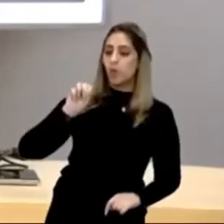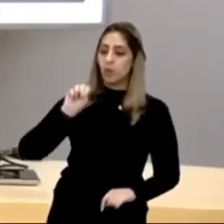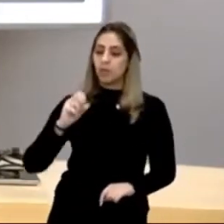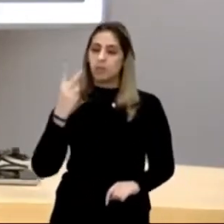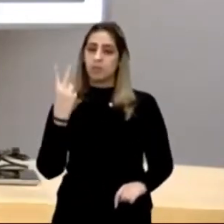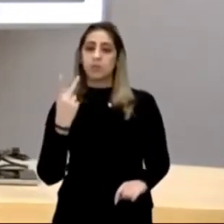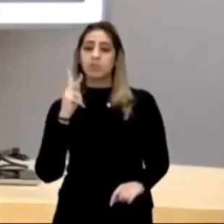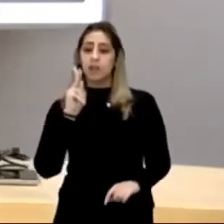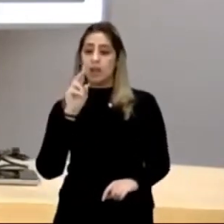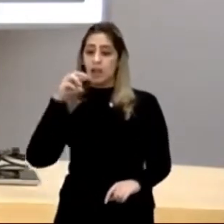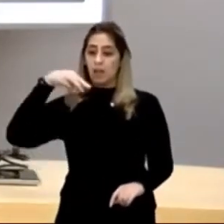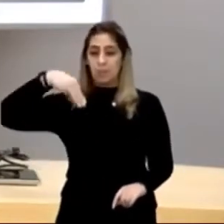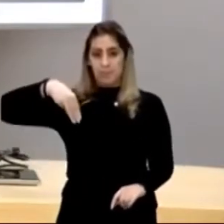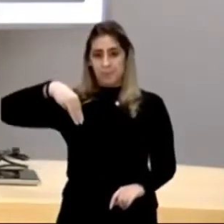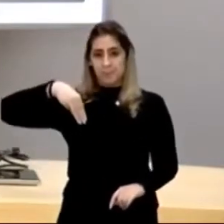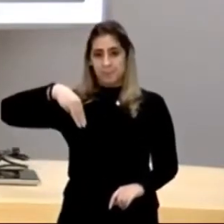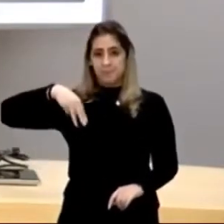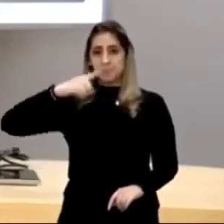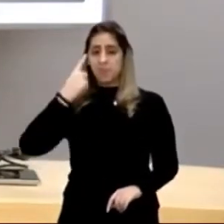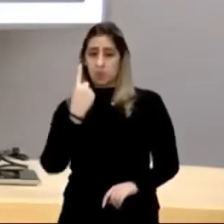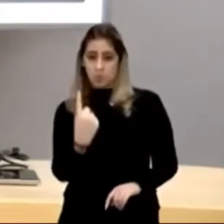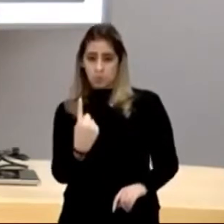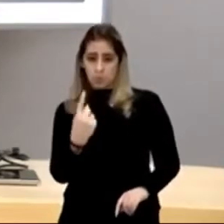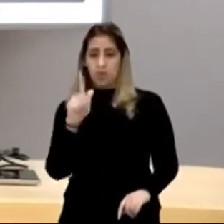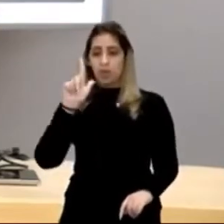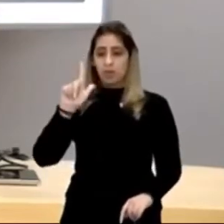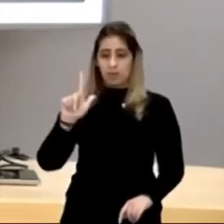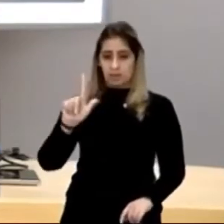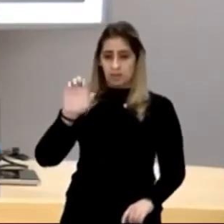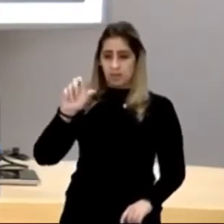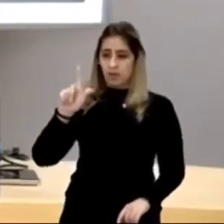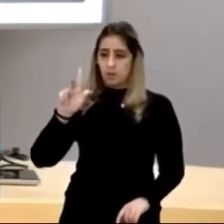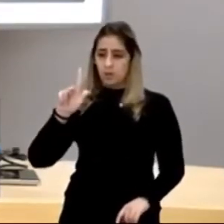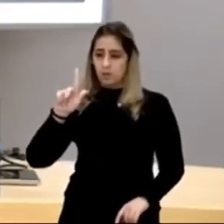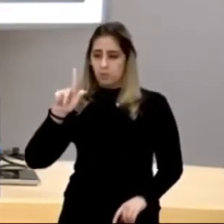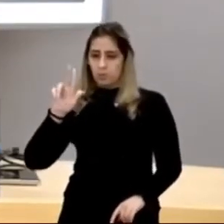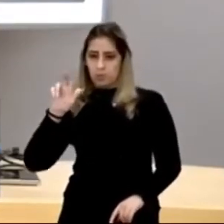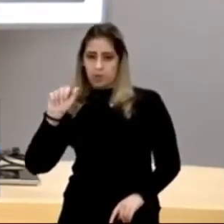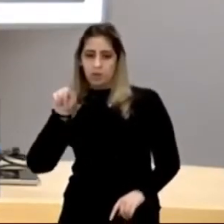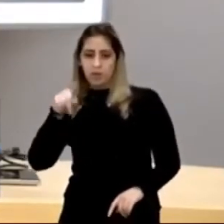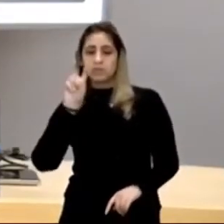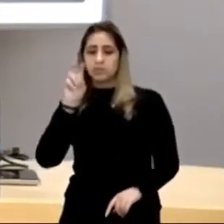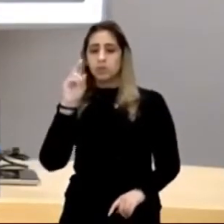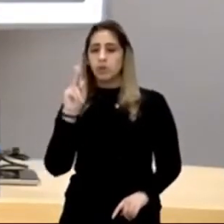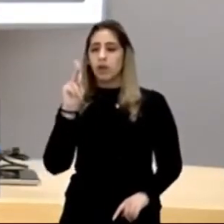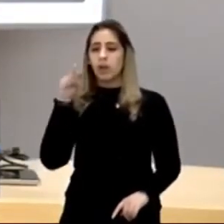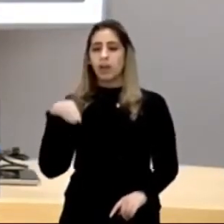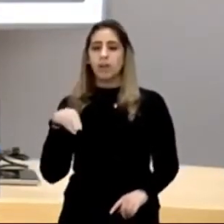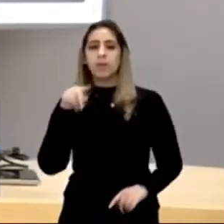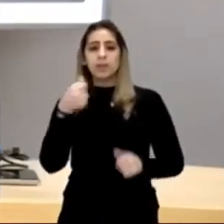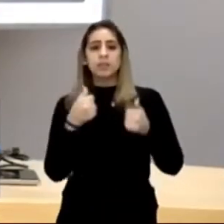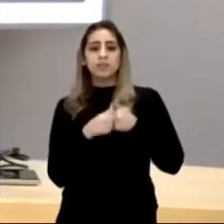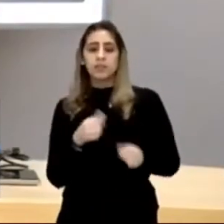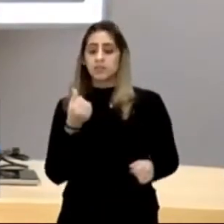quilômetros, ou seja, uma légua, é quase, 5 quilômetros, então, eles estavam a,